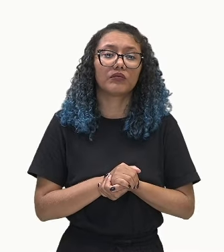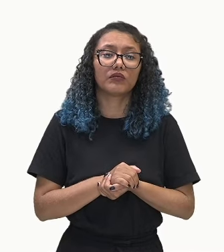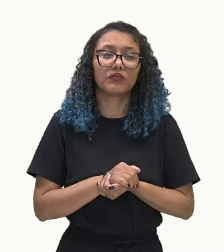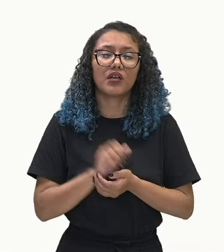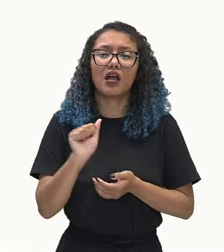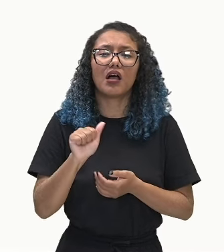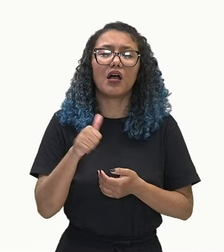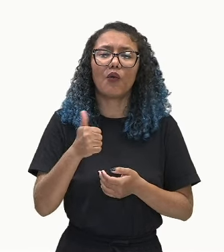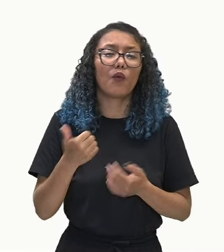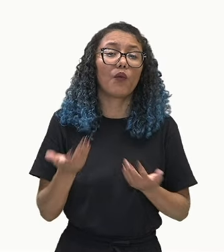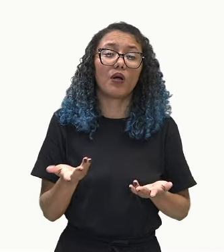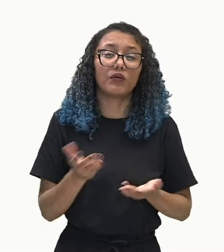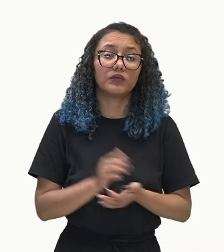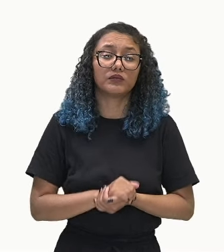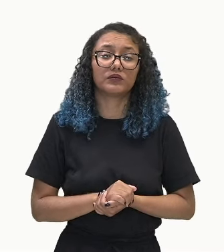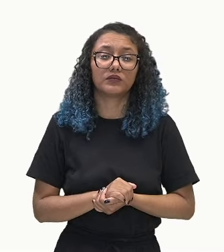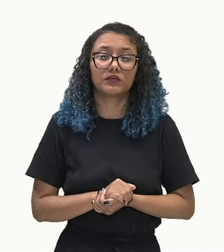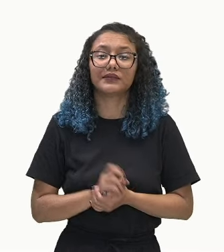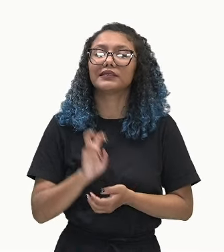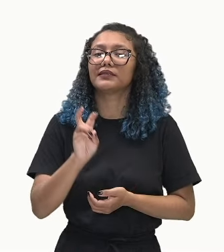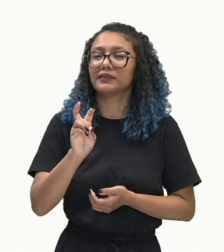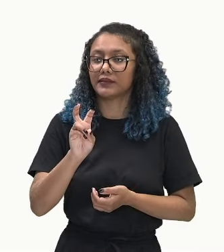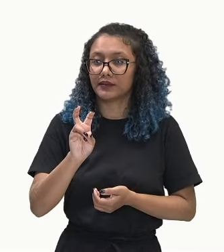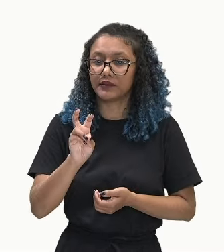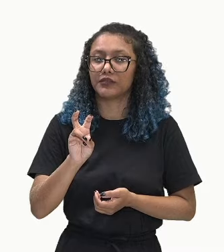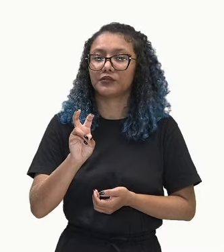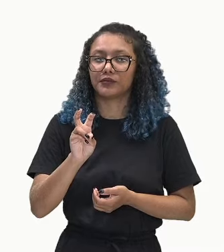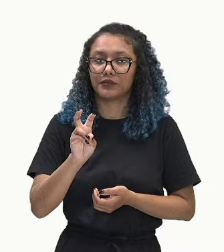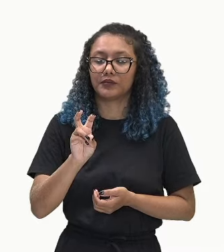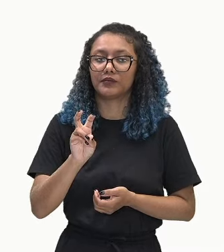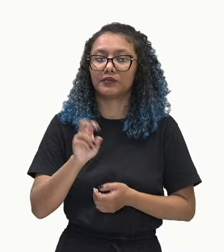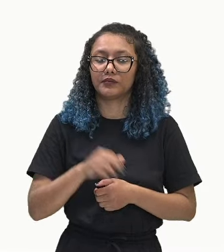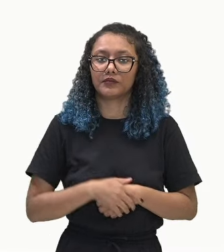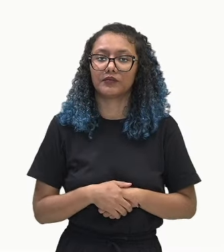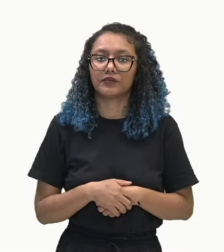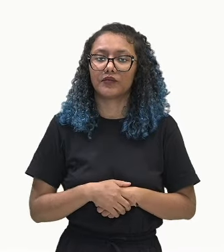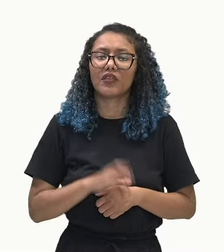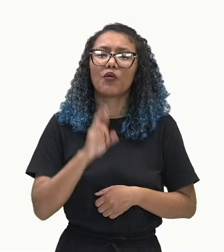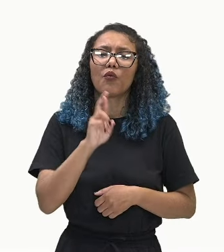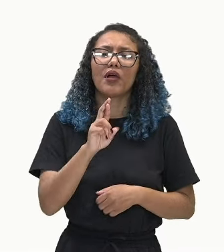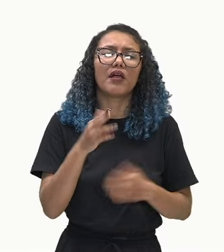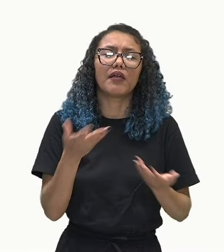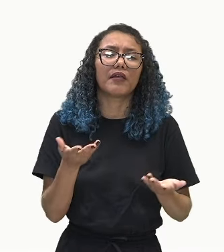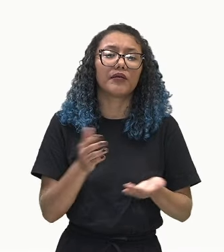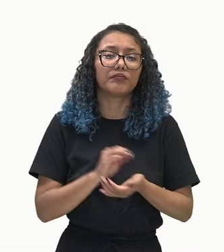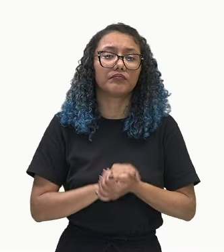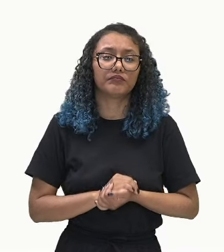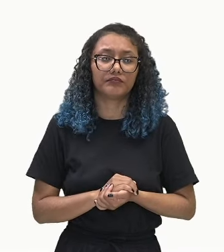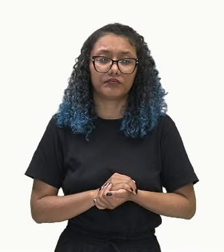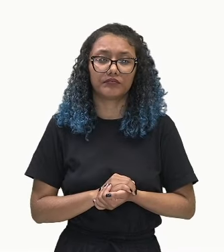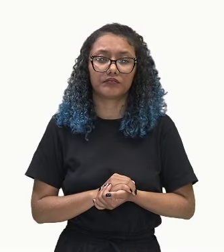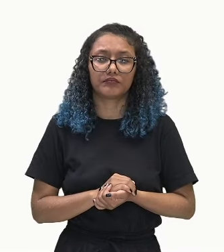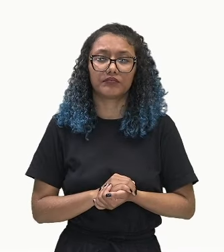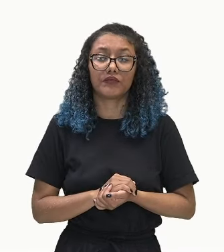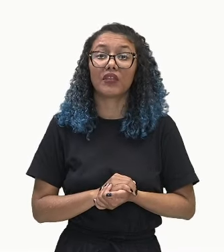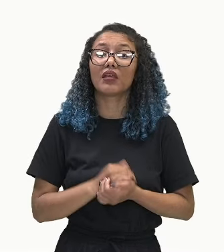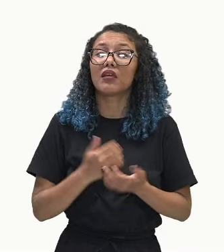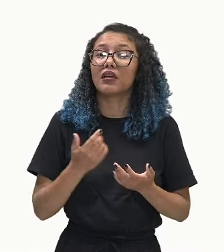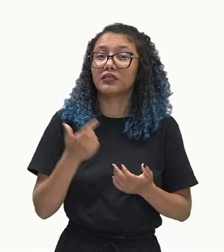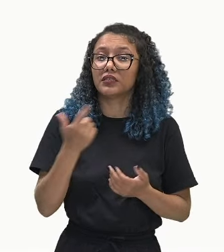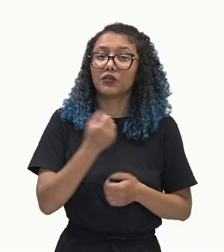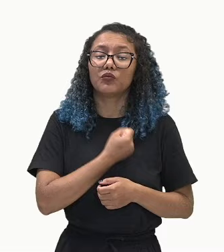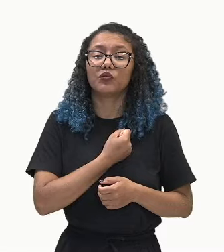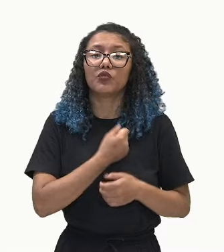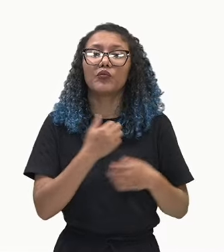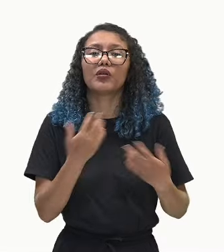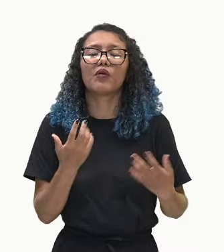O A1 é o 5. Quem é a razão? É o segundo termo, 2,